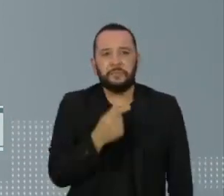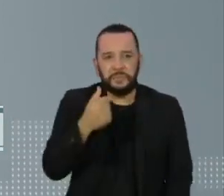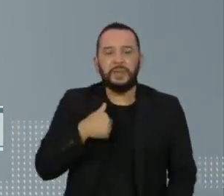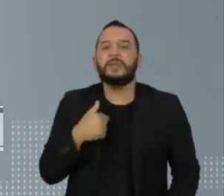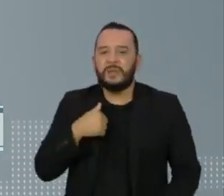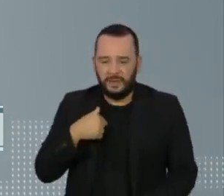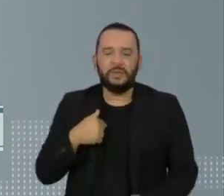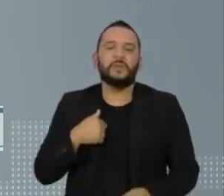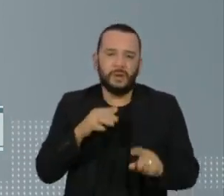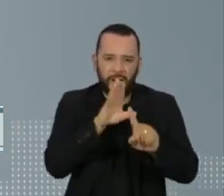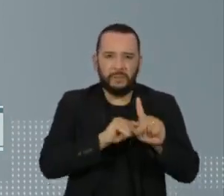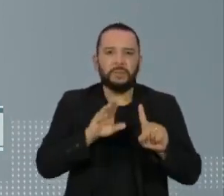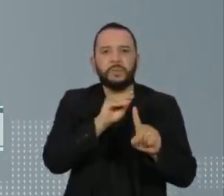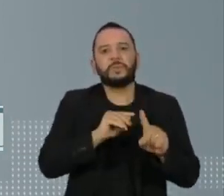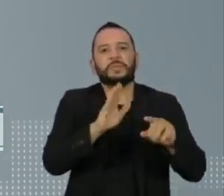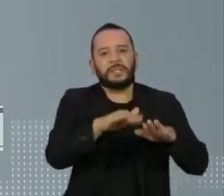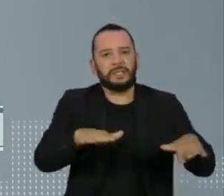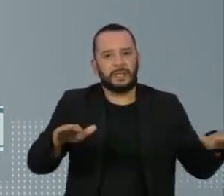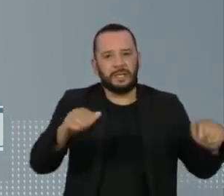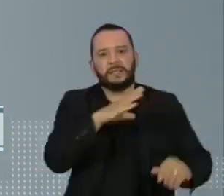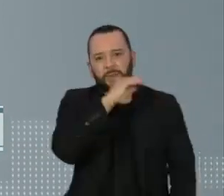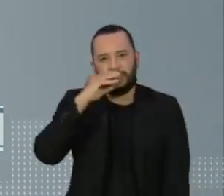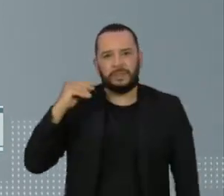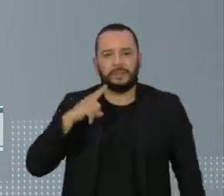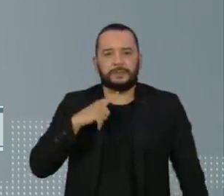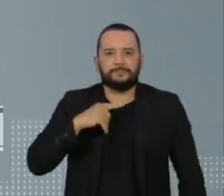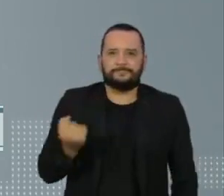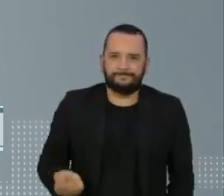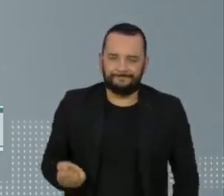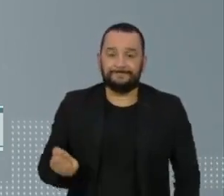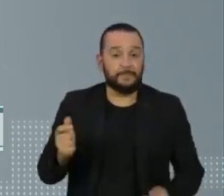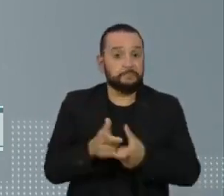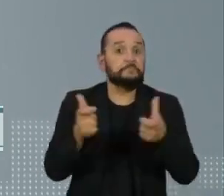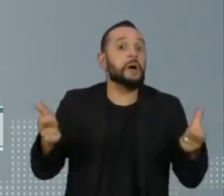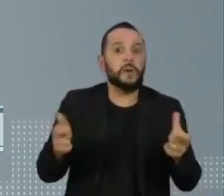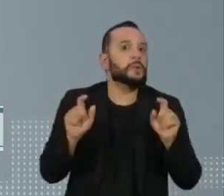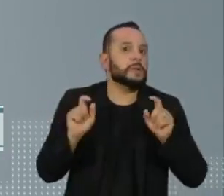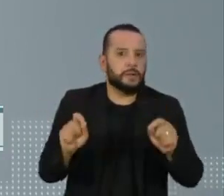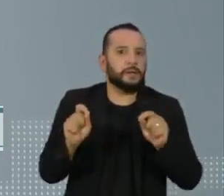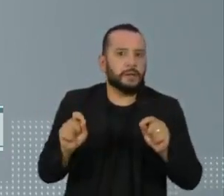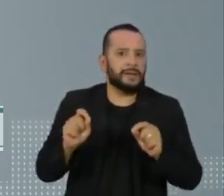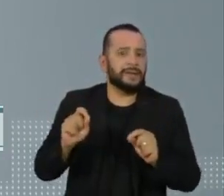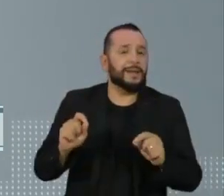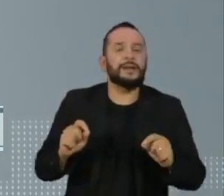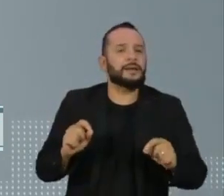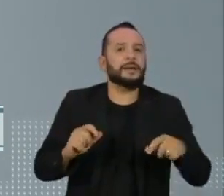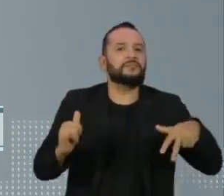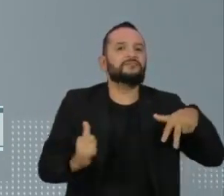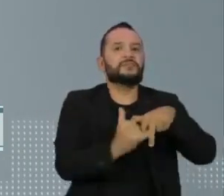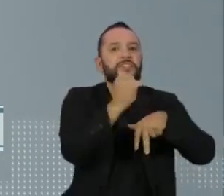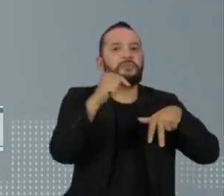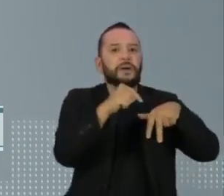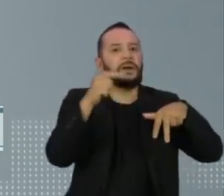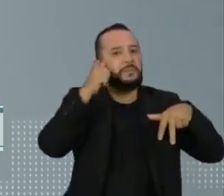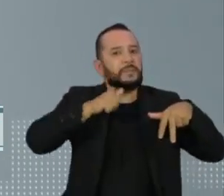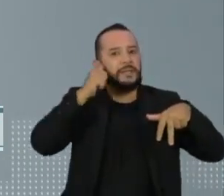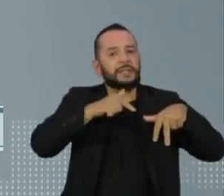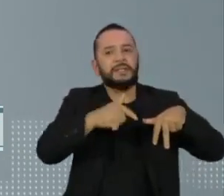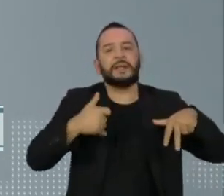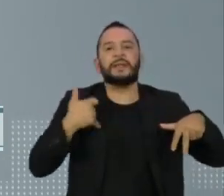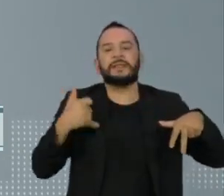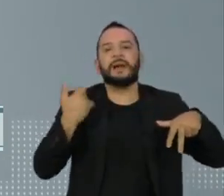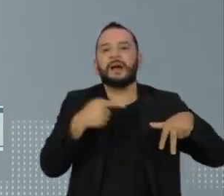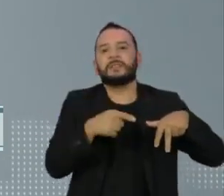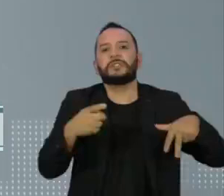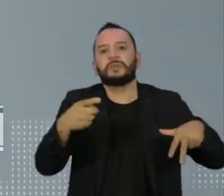violência sexual contra crianças e adolescentes. Na maioria dos casos, as vítimas foram meninas na faixa